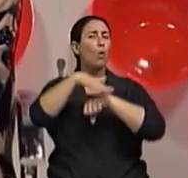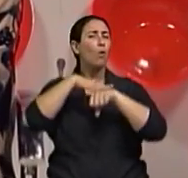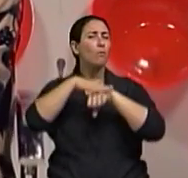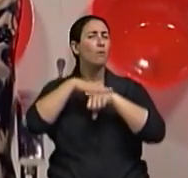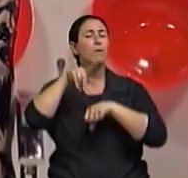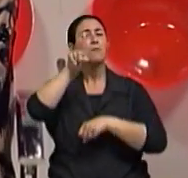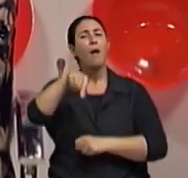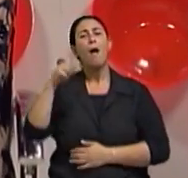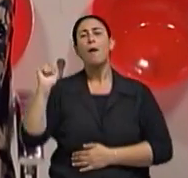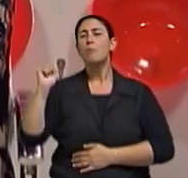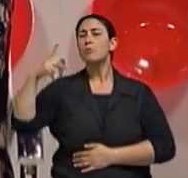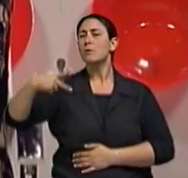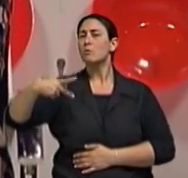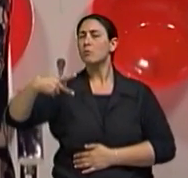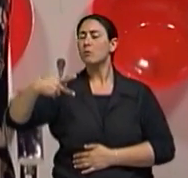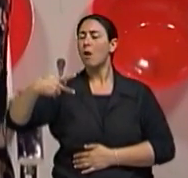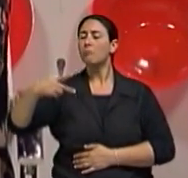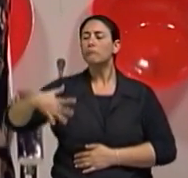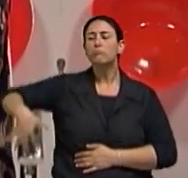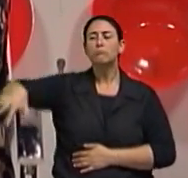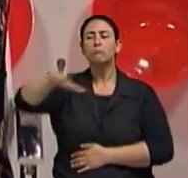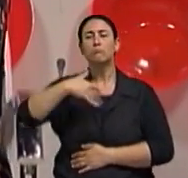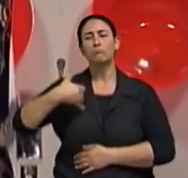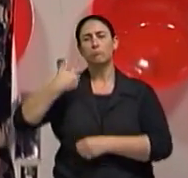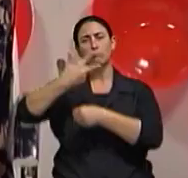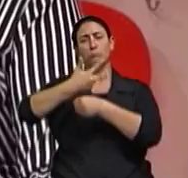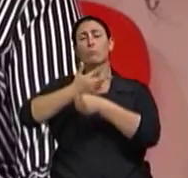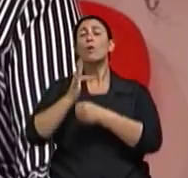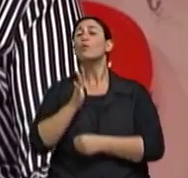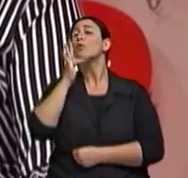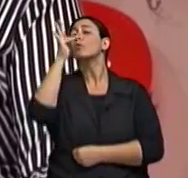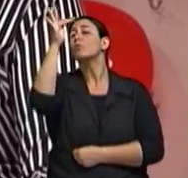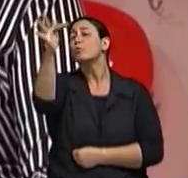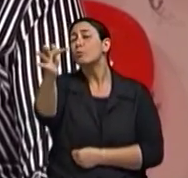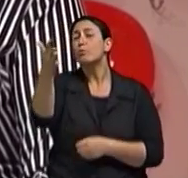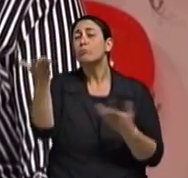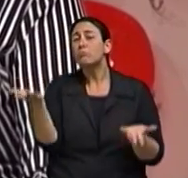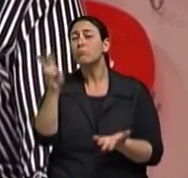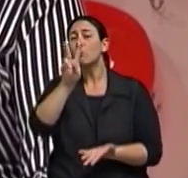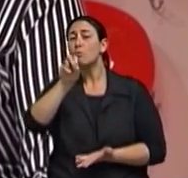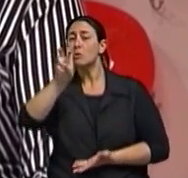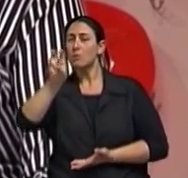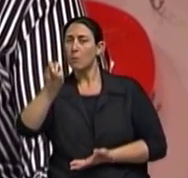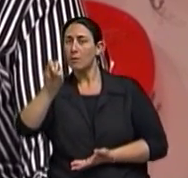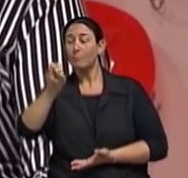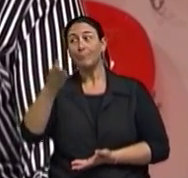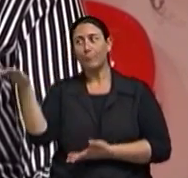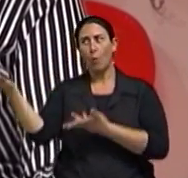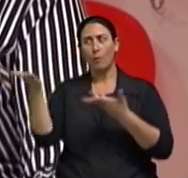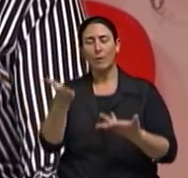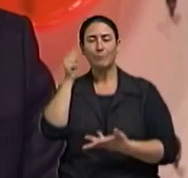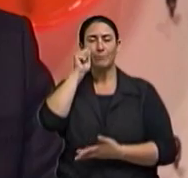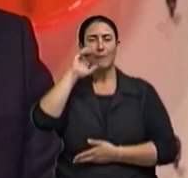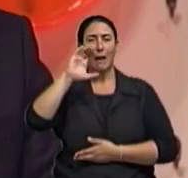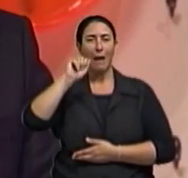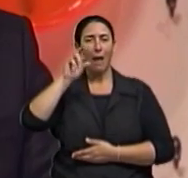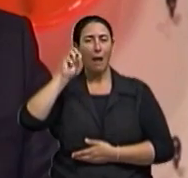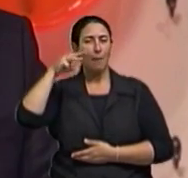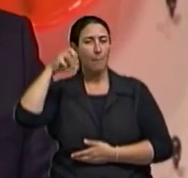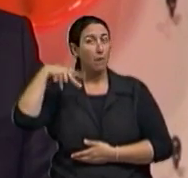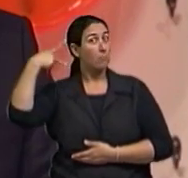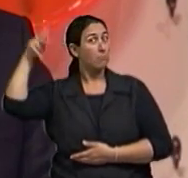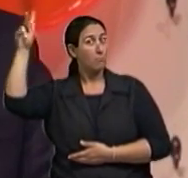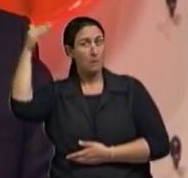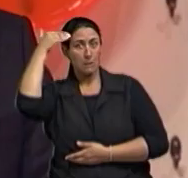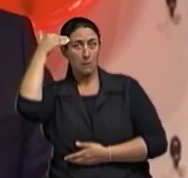ano 2050. Os nossos convidados são a professora Carmen Maria Andrade da Universidade Federal de Santa Maria e o economista